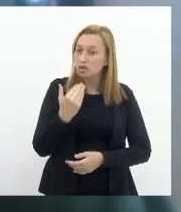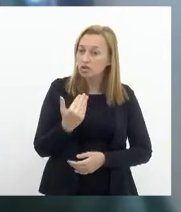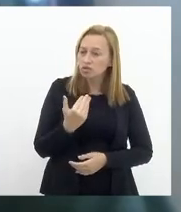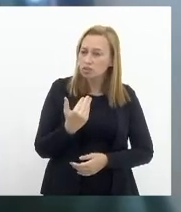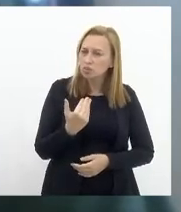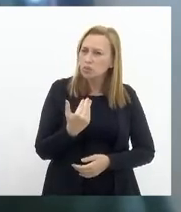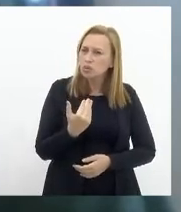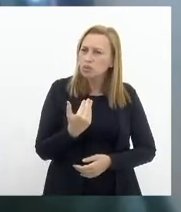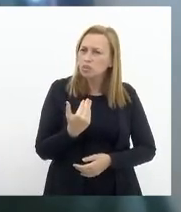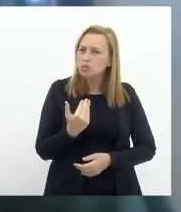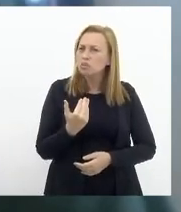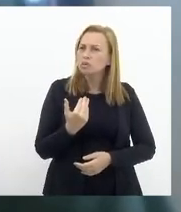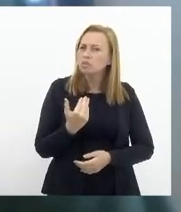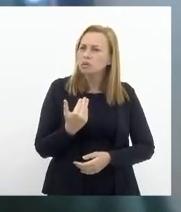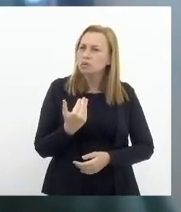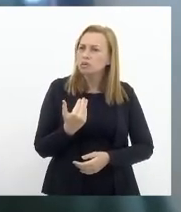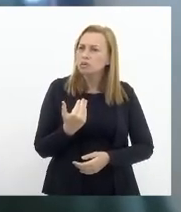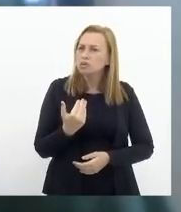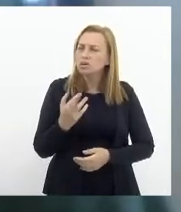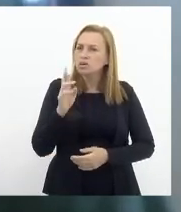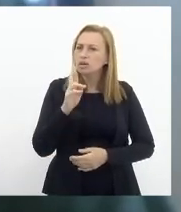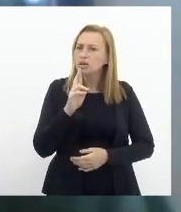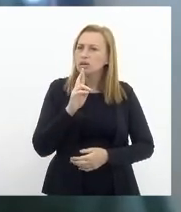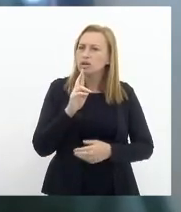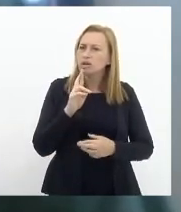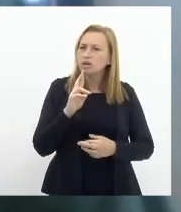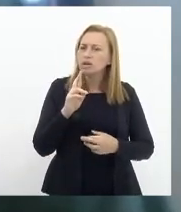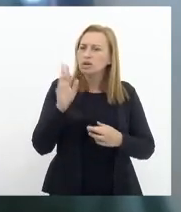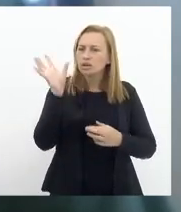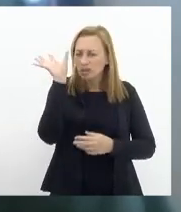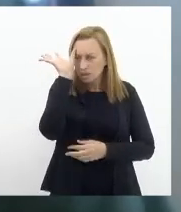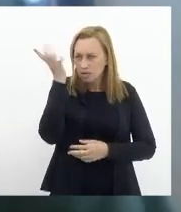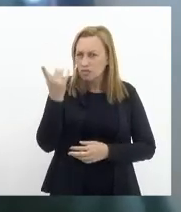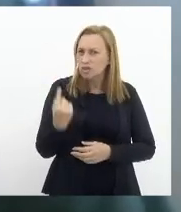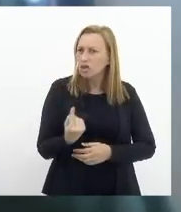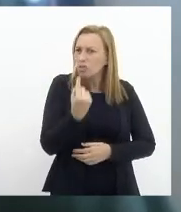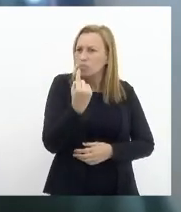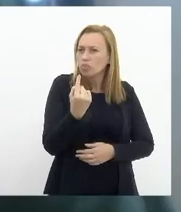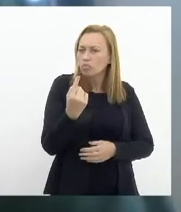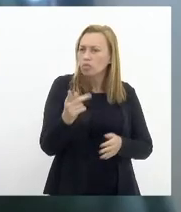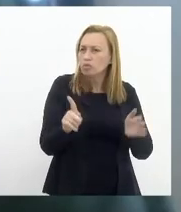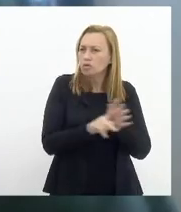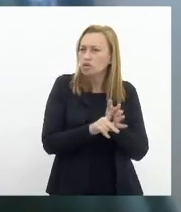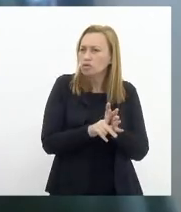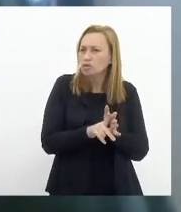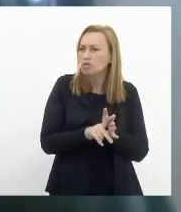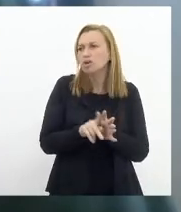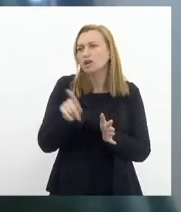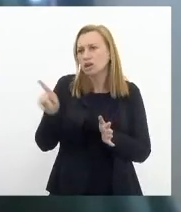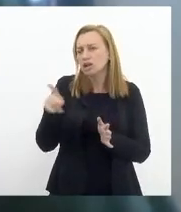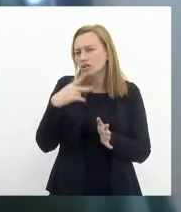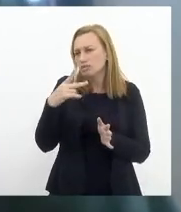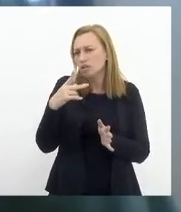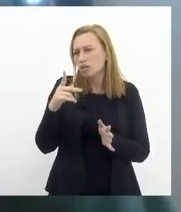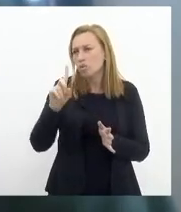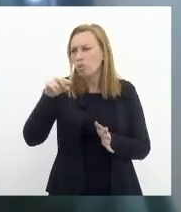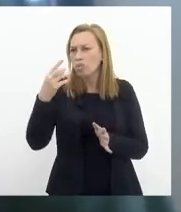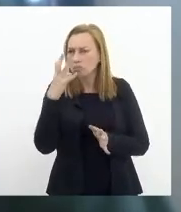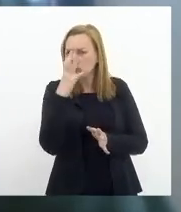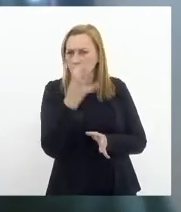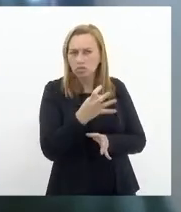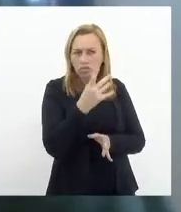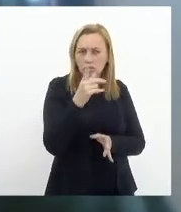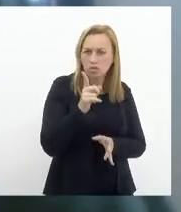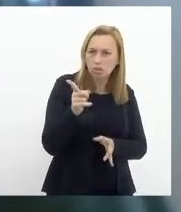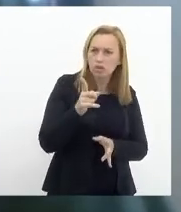que se tomasse providências em relação a um professor que segundo ele ou segundo alguém que denunciou a ele